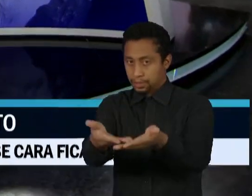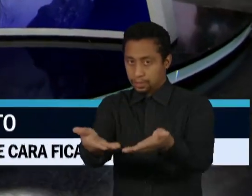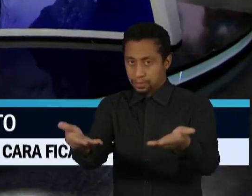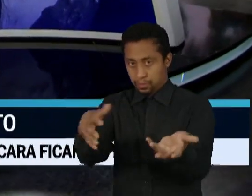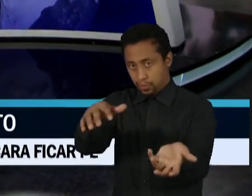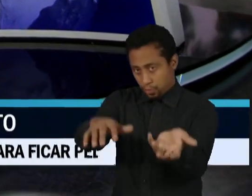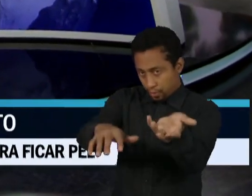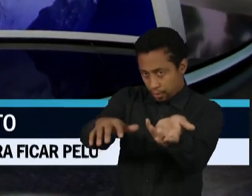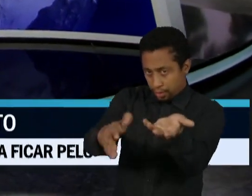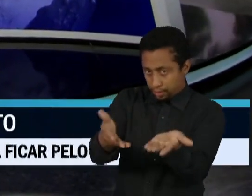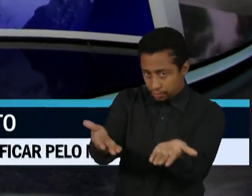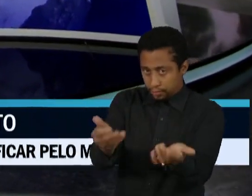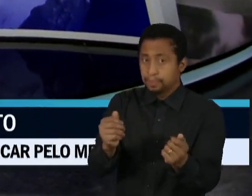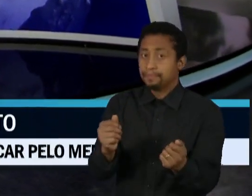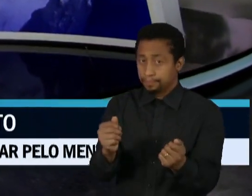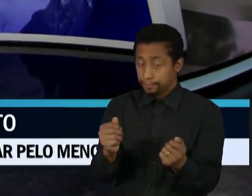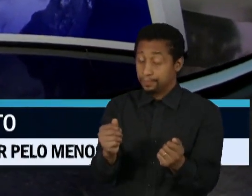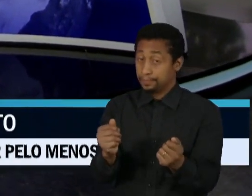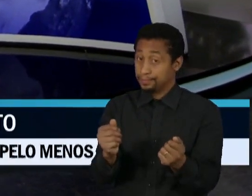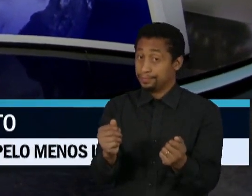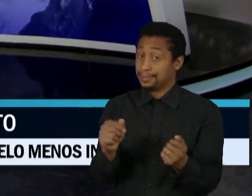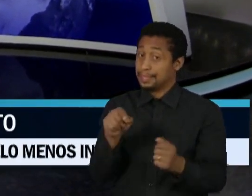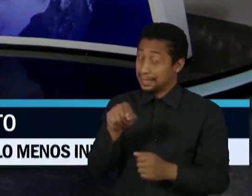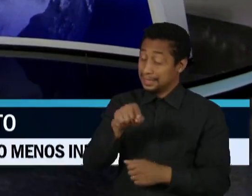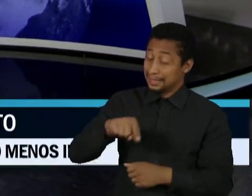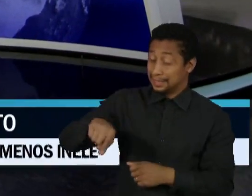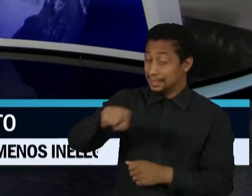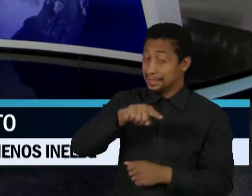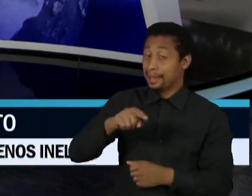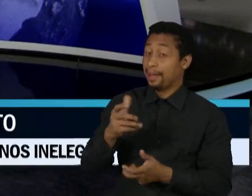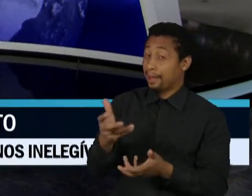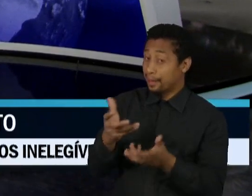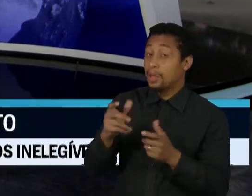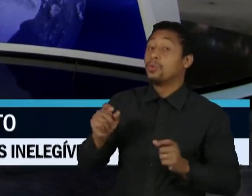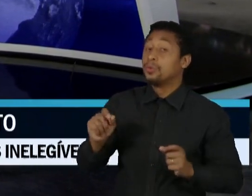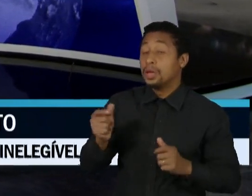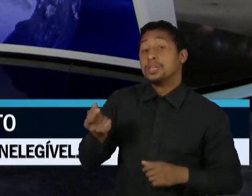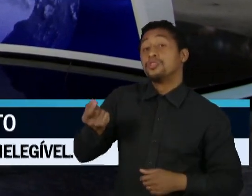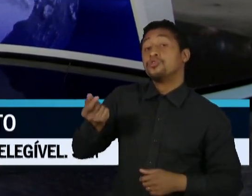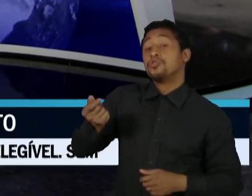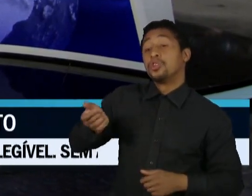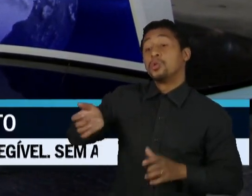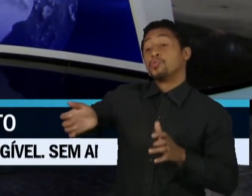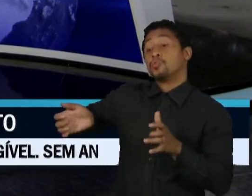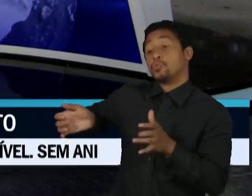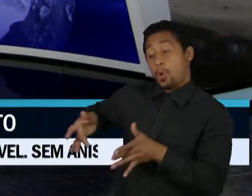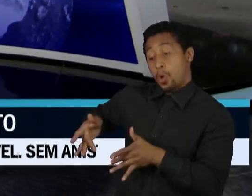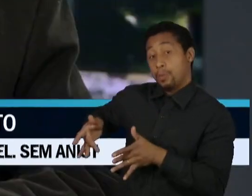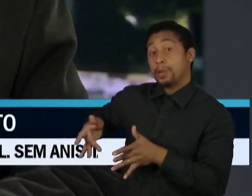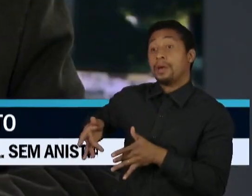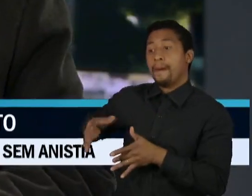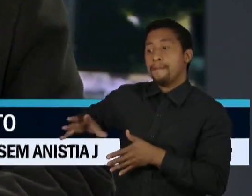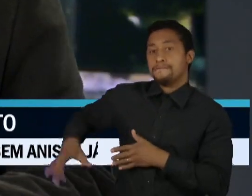fisiológico, que quer garantir que sobra dinheiro para conseguir investir neles.